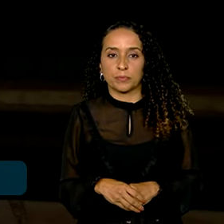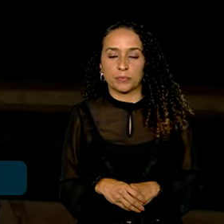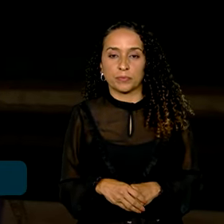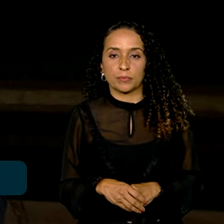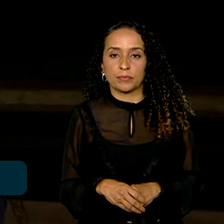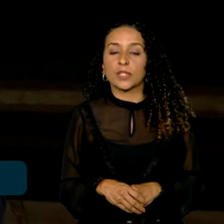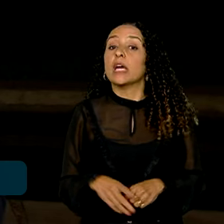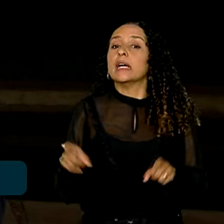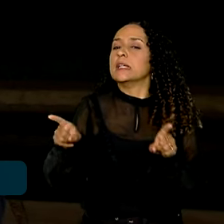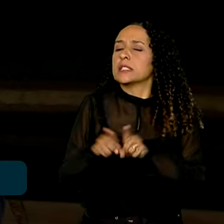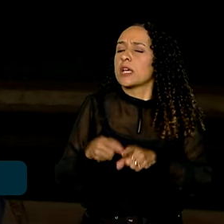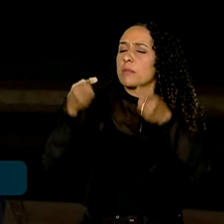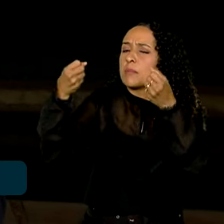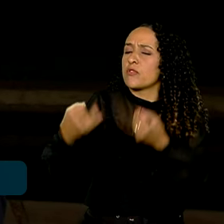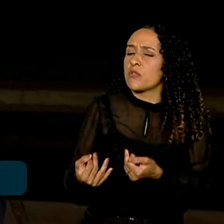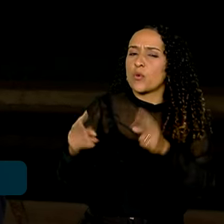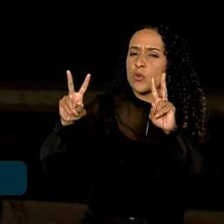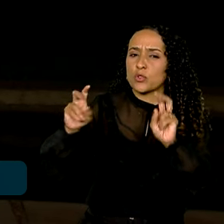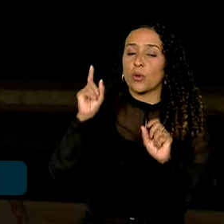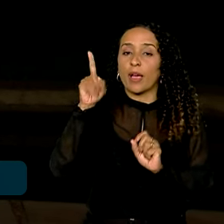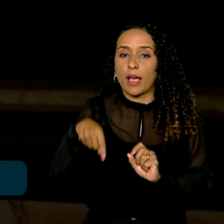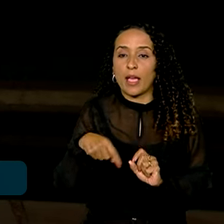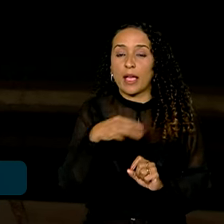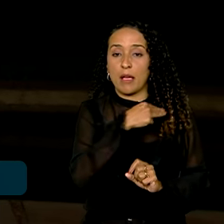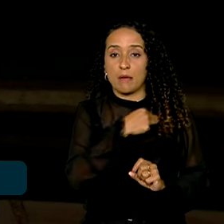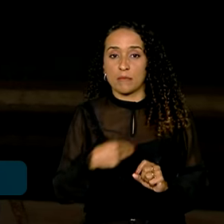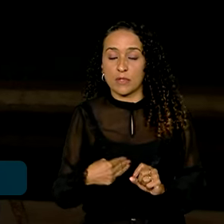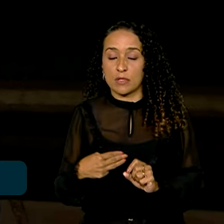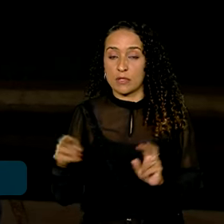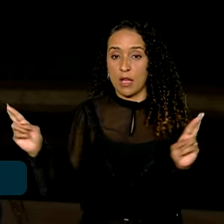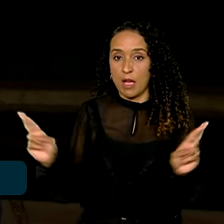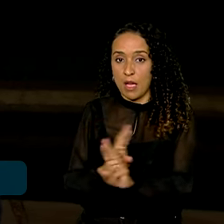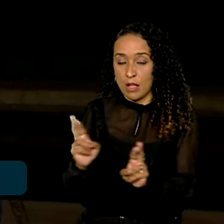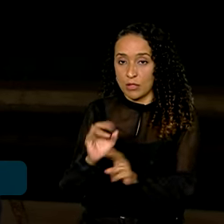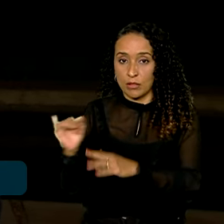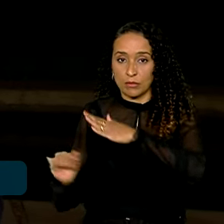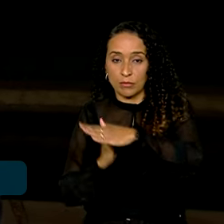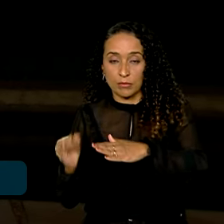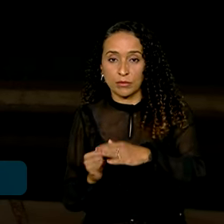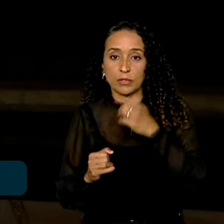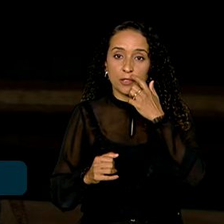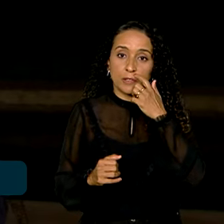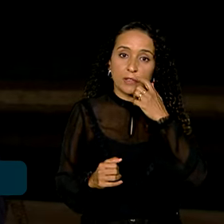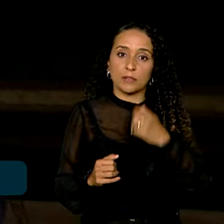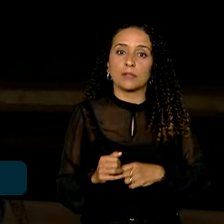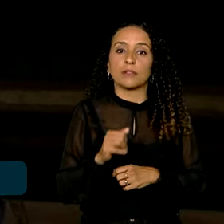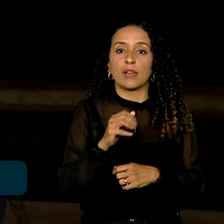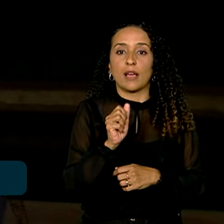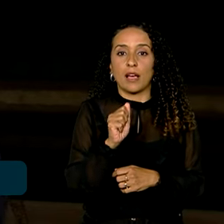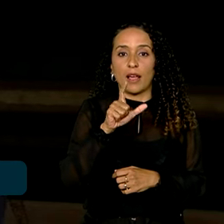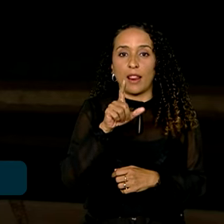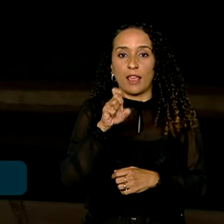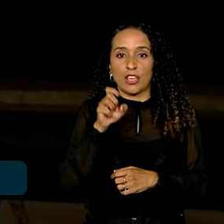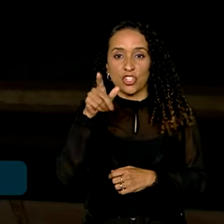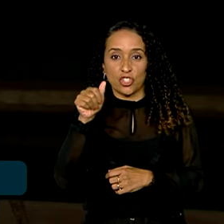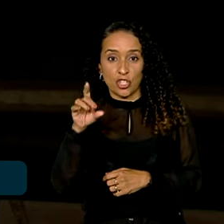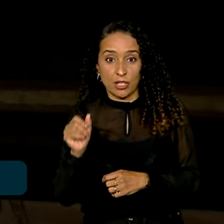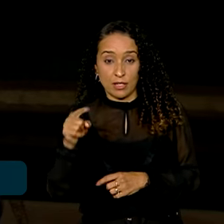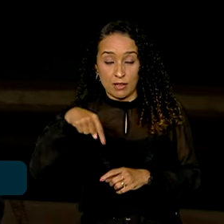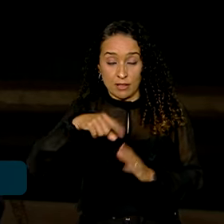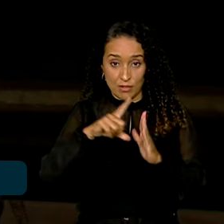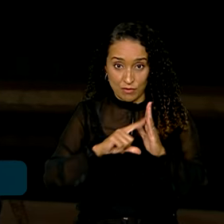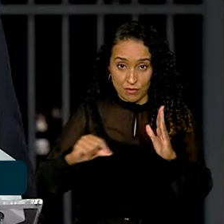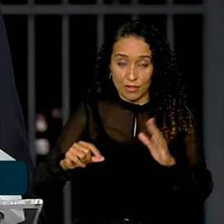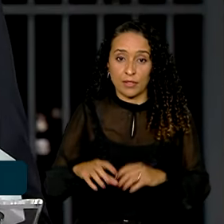Quem também falou sobre o assunto foi o ministro das Relações Institucionais, Alexandre Padilha, ao chegar aqui no Alvorada. Vamos acompanhar.